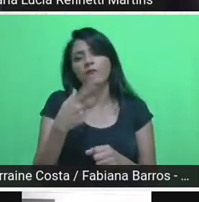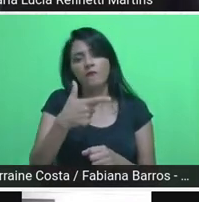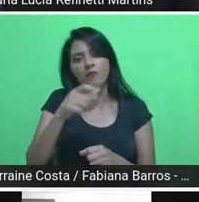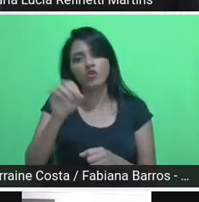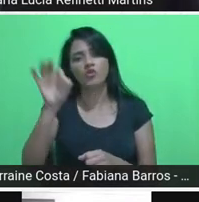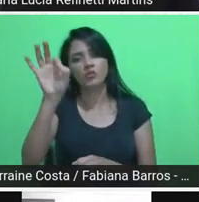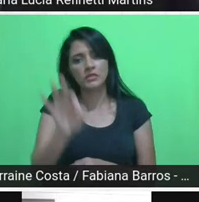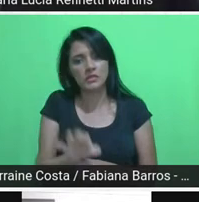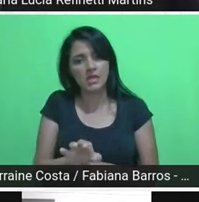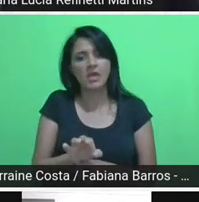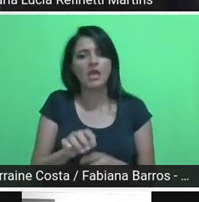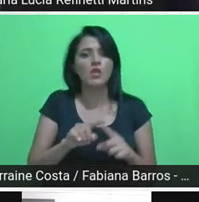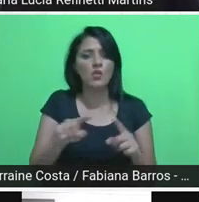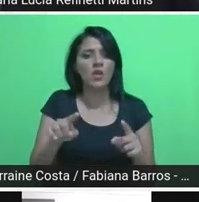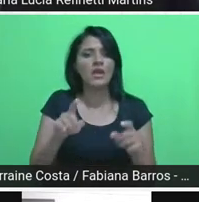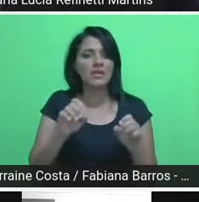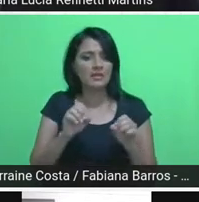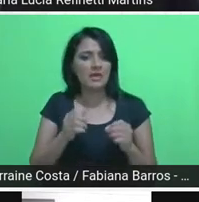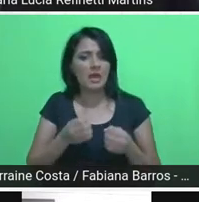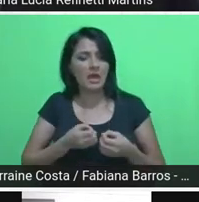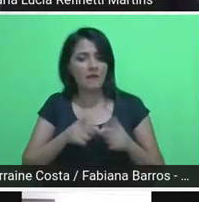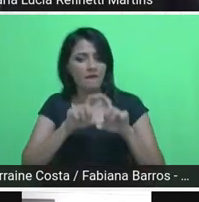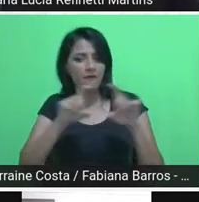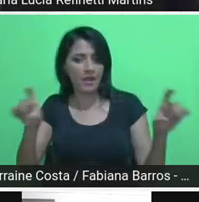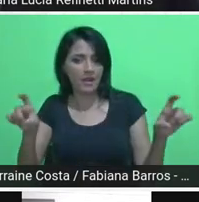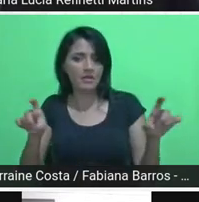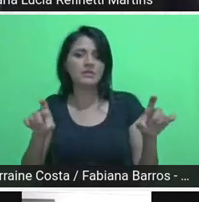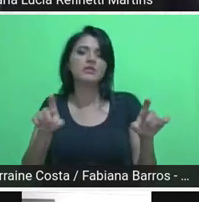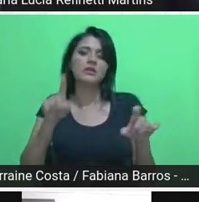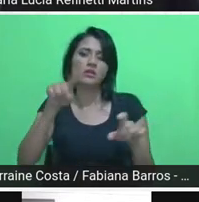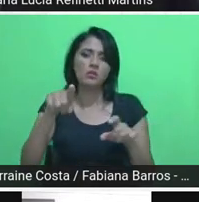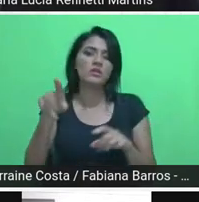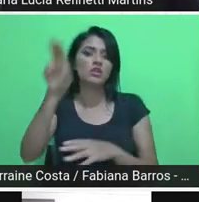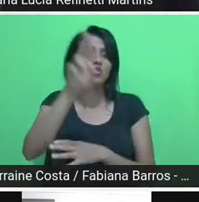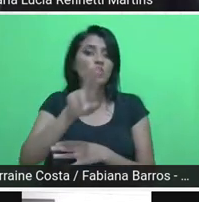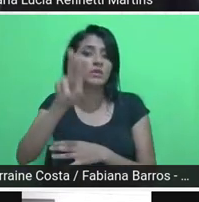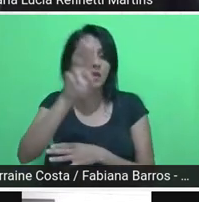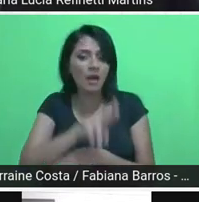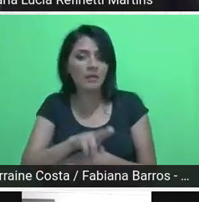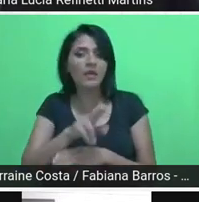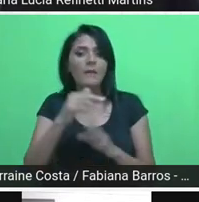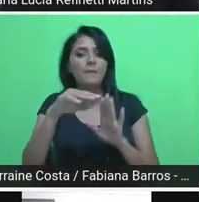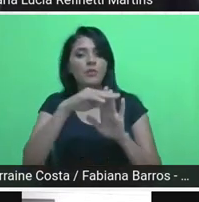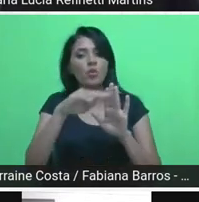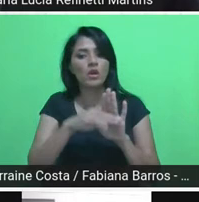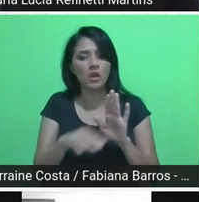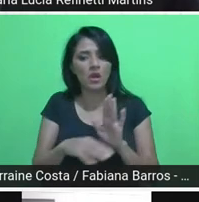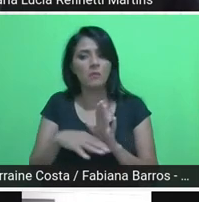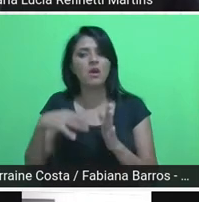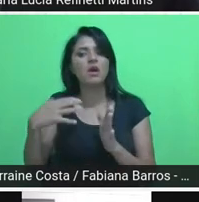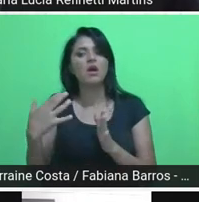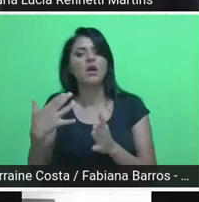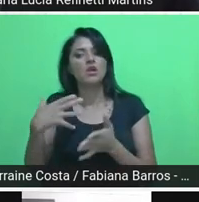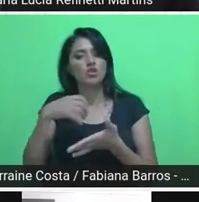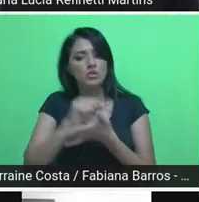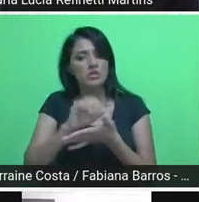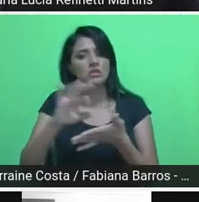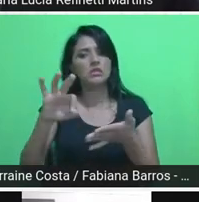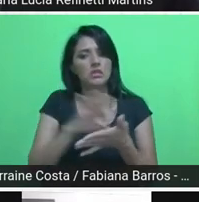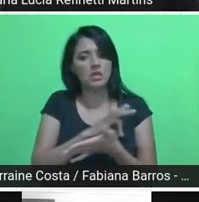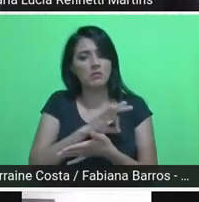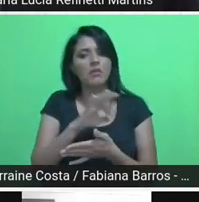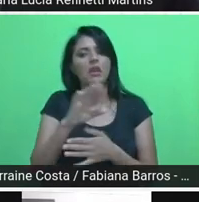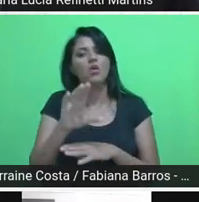residência médica só pode ser empregada para programas que sejam credenciados pela Comissão Nacional de Residência Médica.